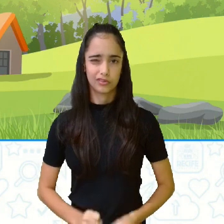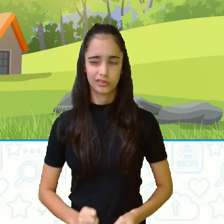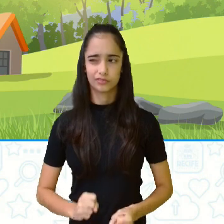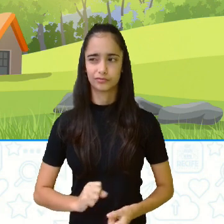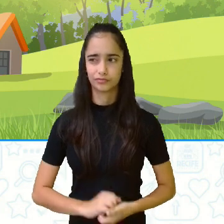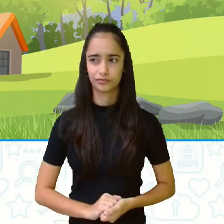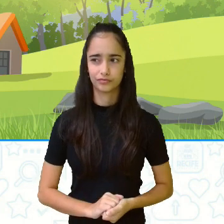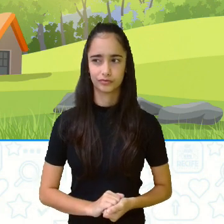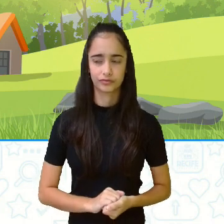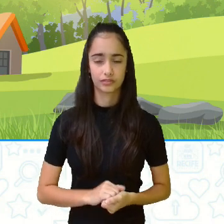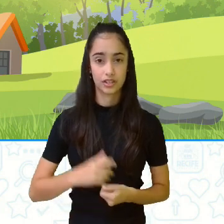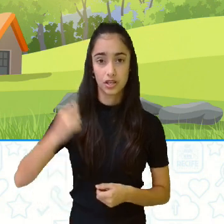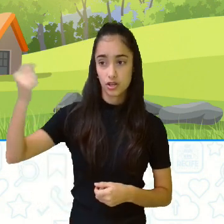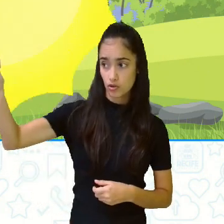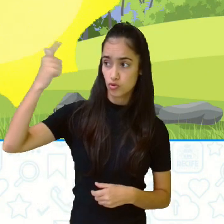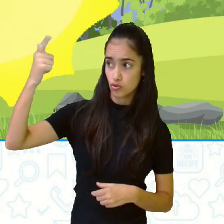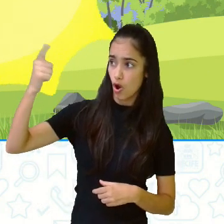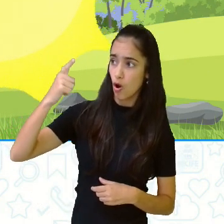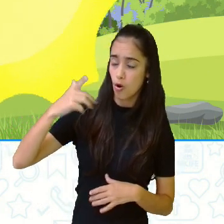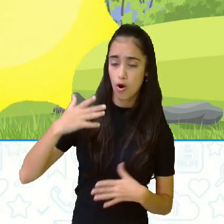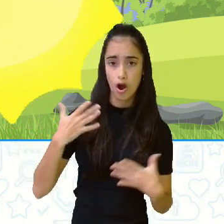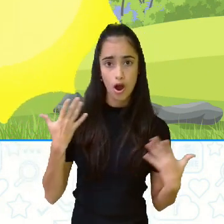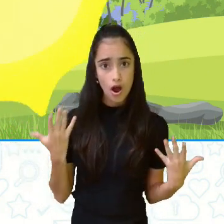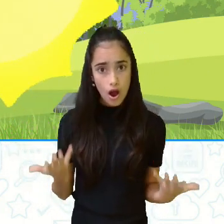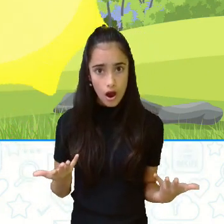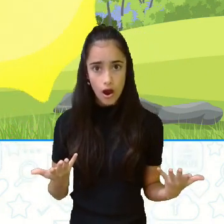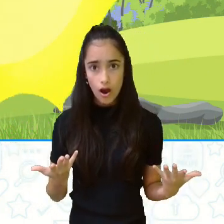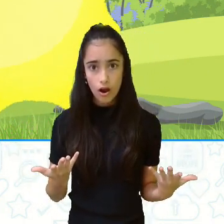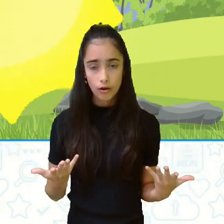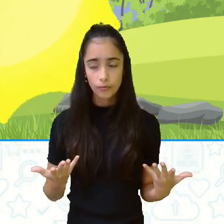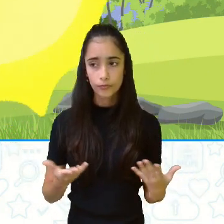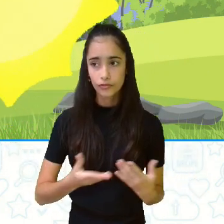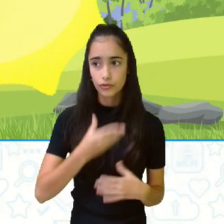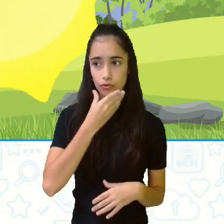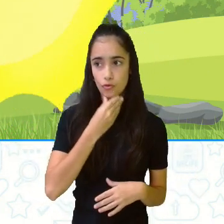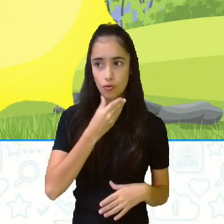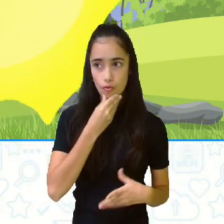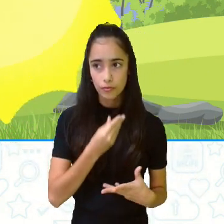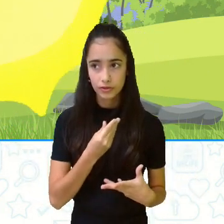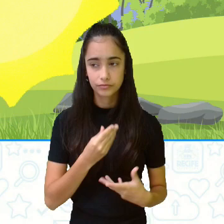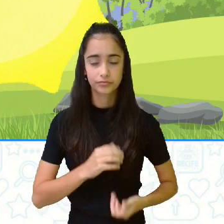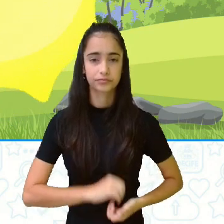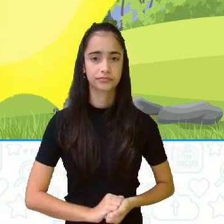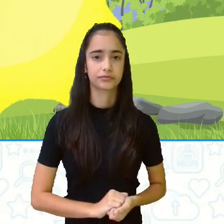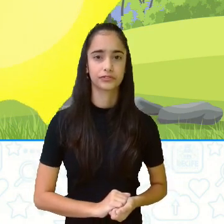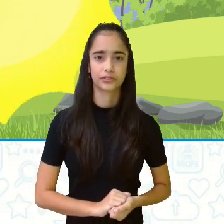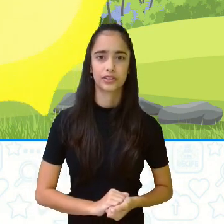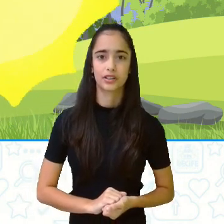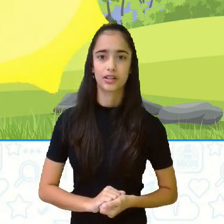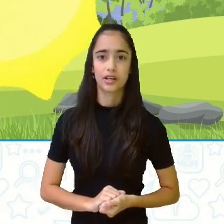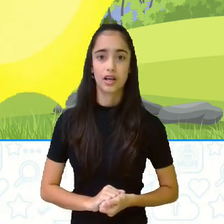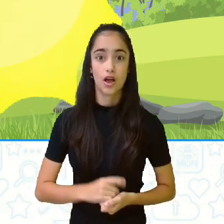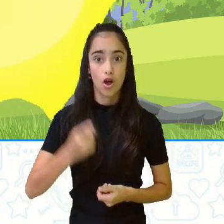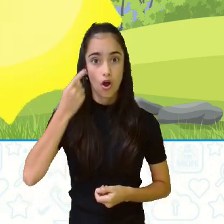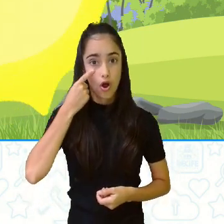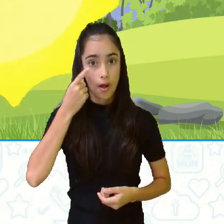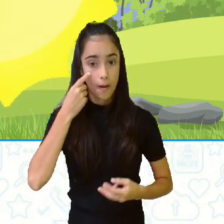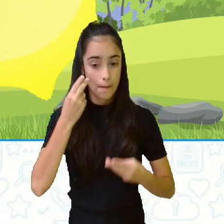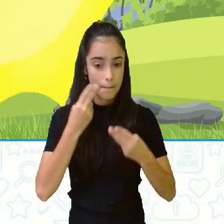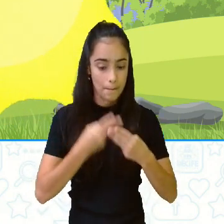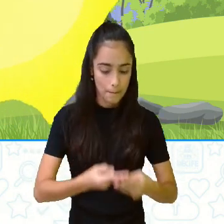E o sol? Olha! A paciência é sempre mais forte